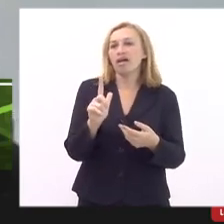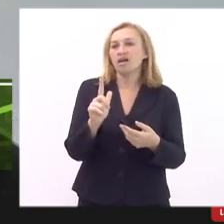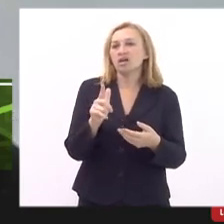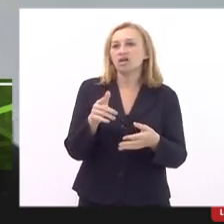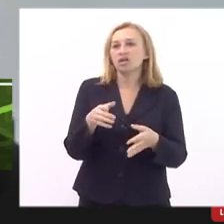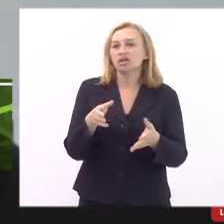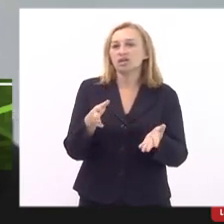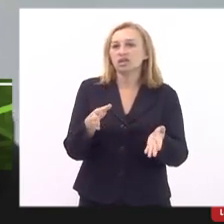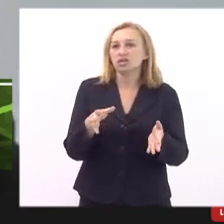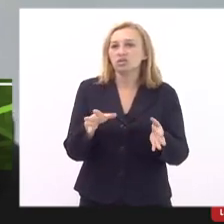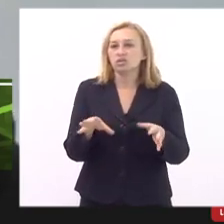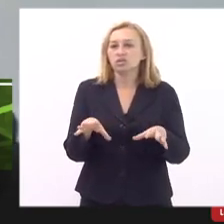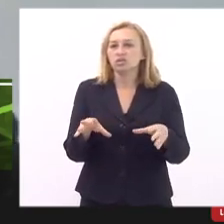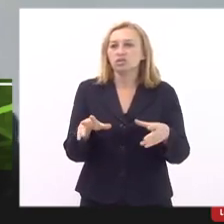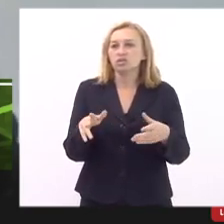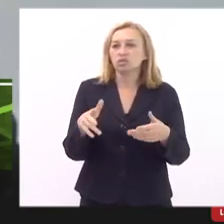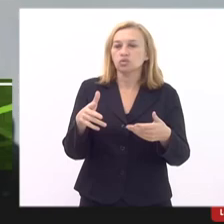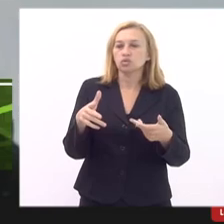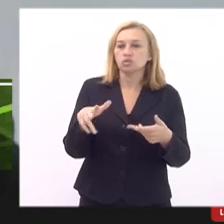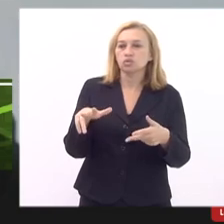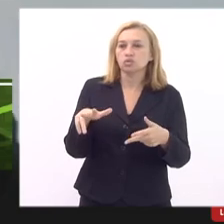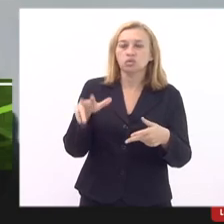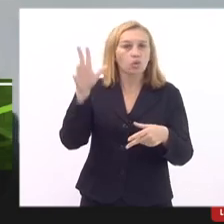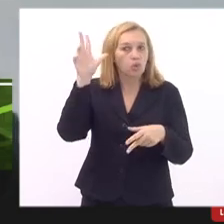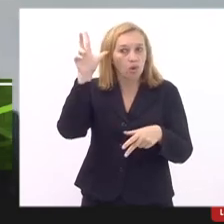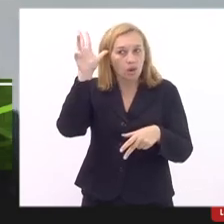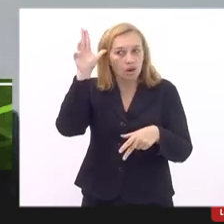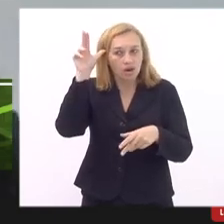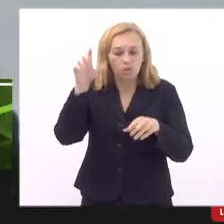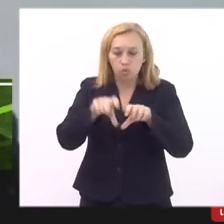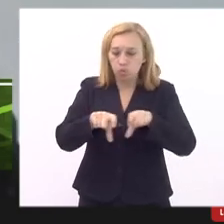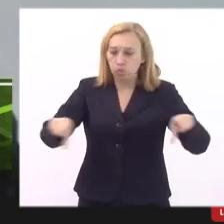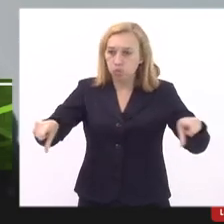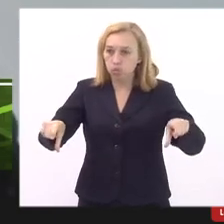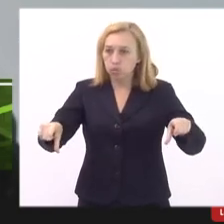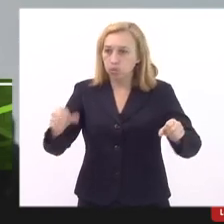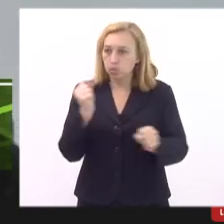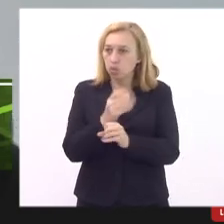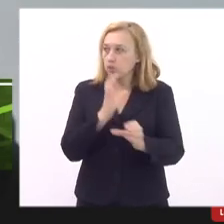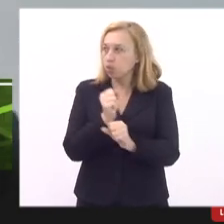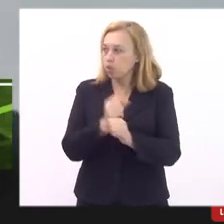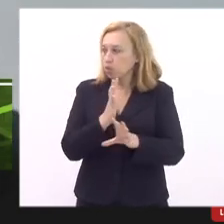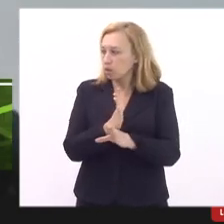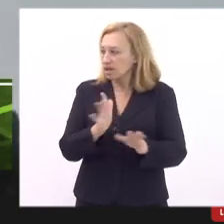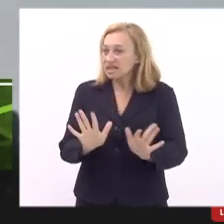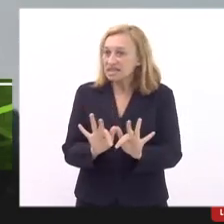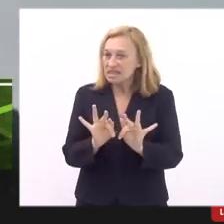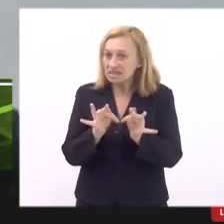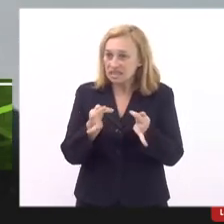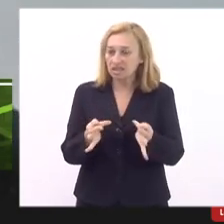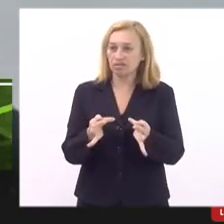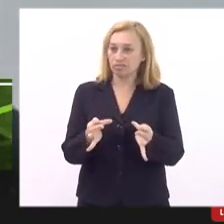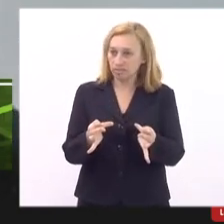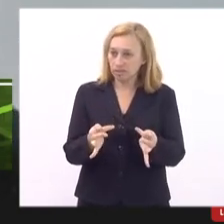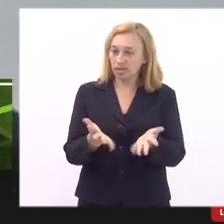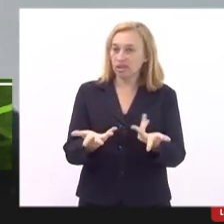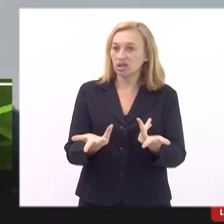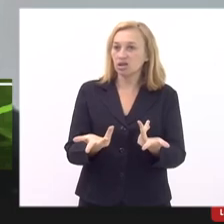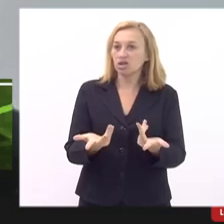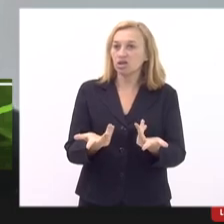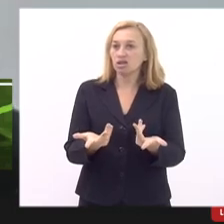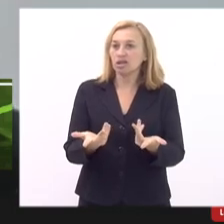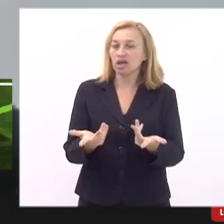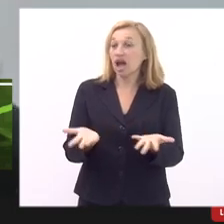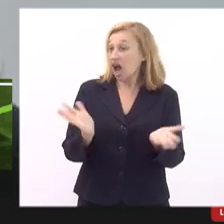condições piores, de oferta, que eles chamam de na pedra, teria um valor médio, teria um valor que seria do legume de